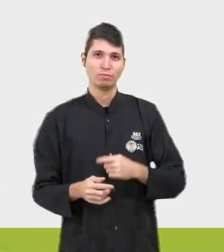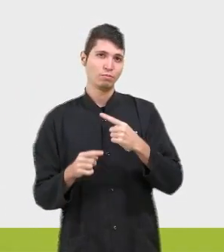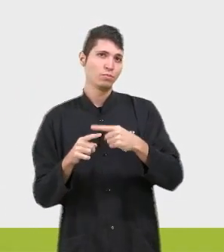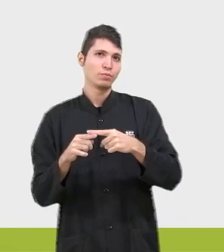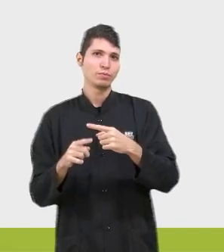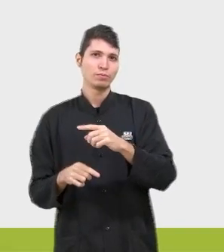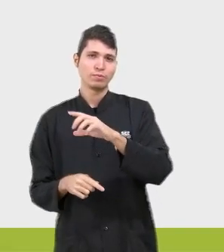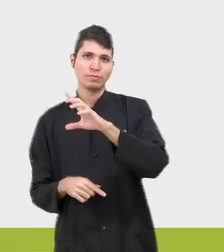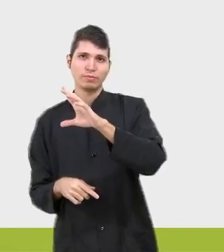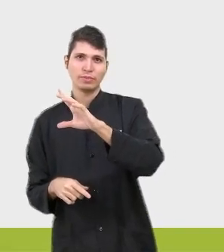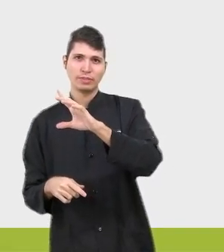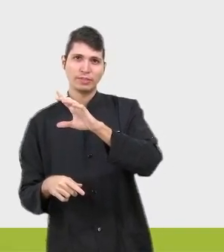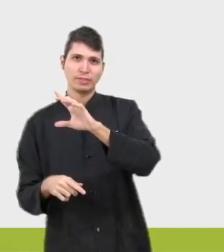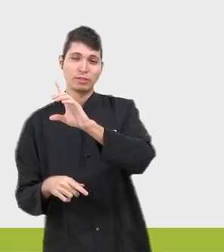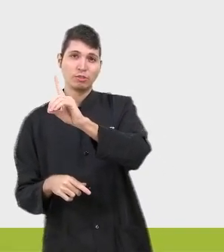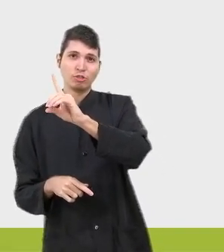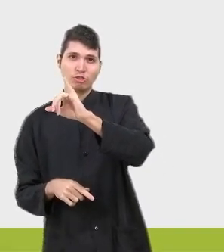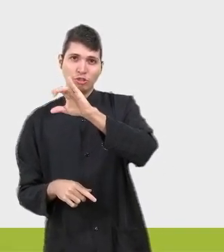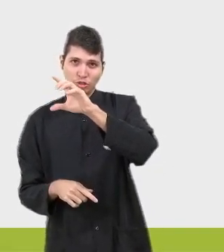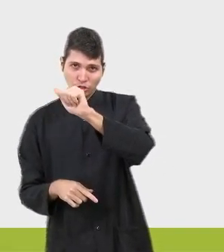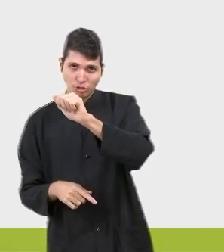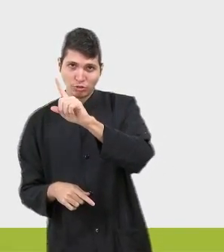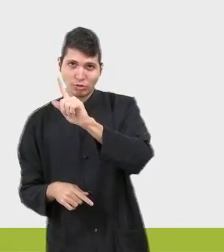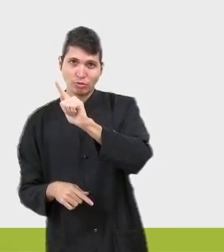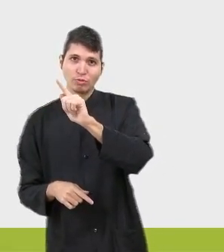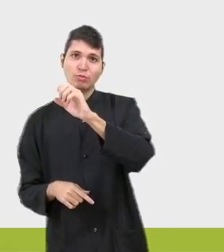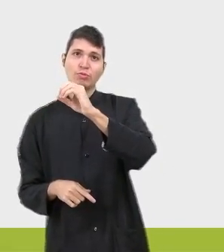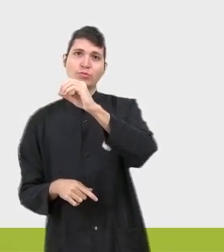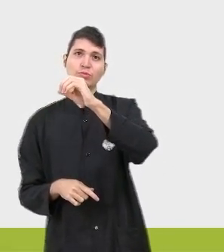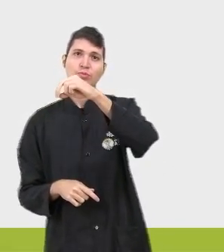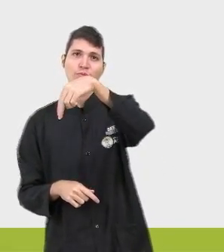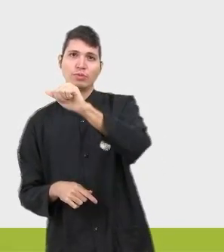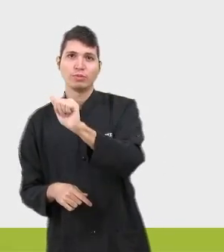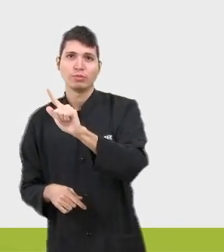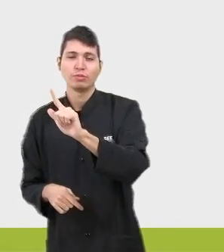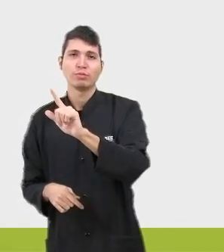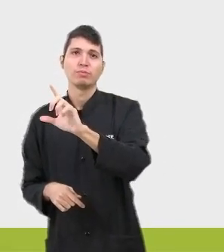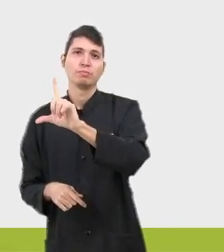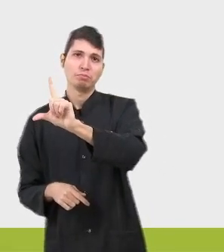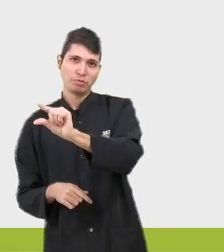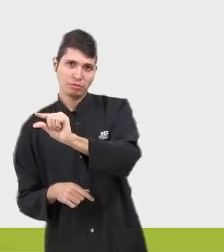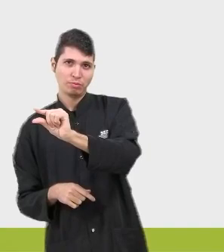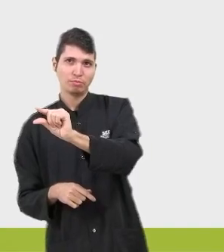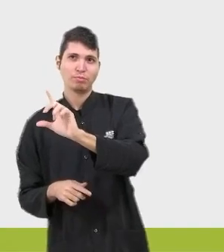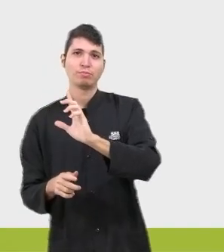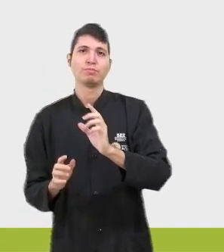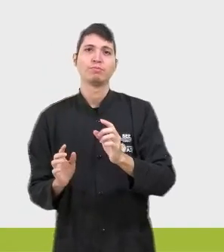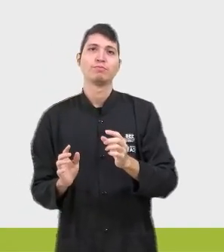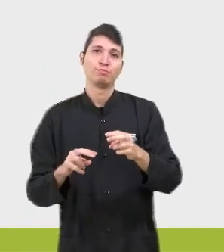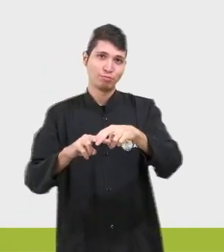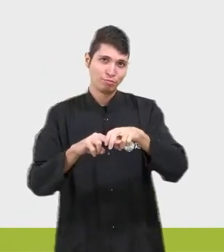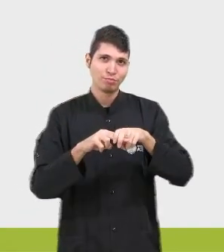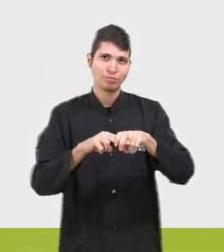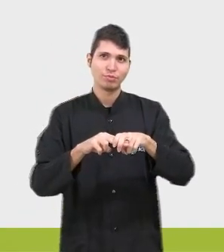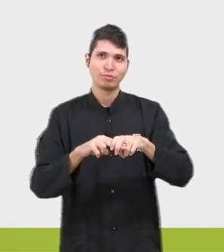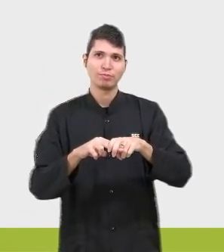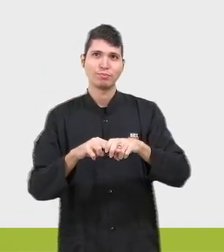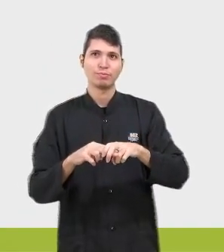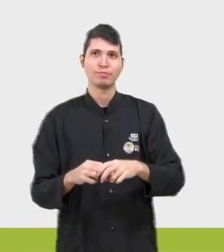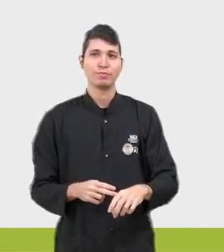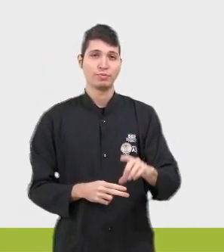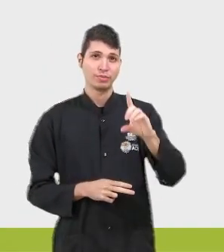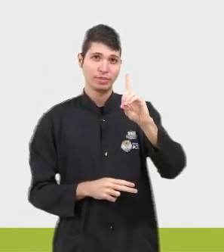Tudo bem, gente? Essas relações geram uma formulazinha, que é o desão, Que é a diagonal maior, vezes o desinho, dividido por 2.